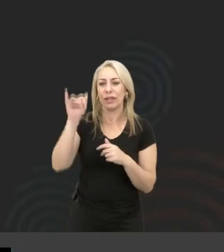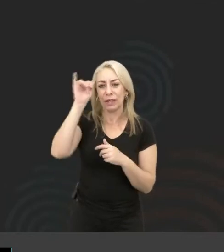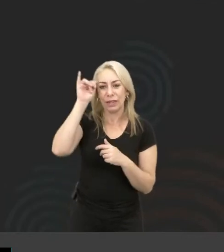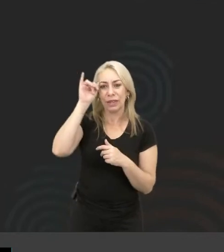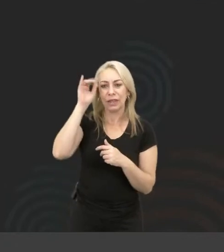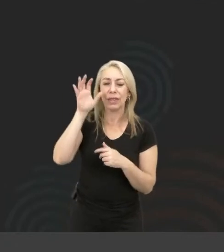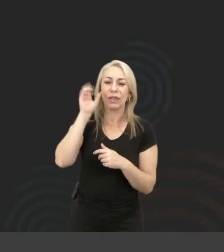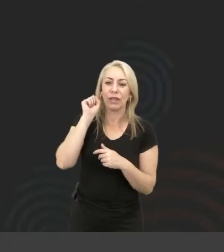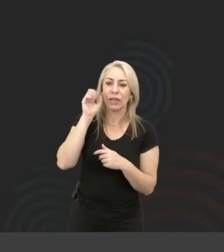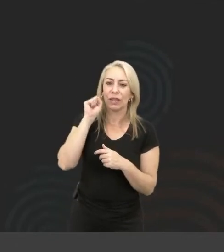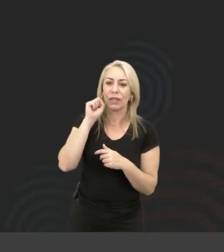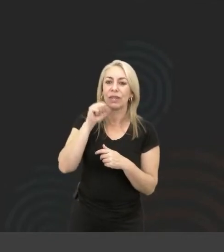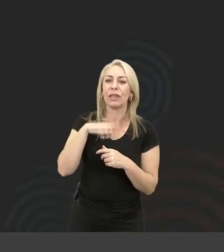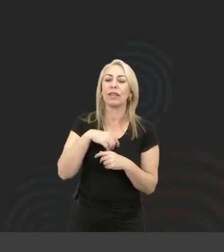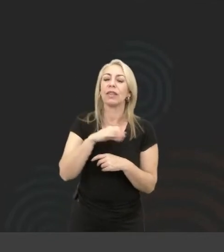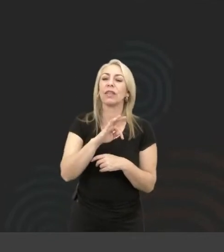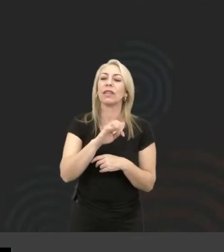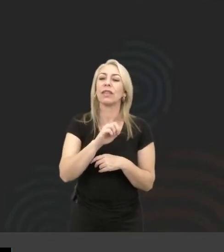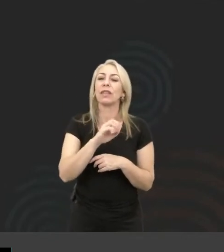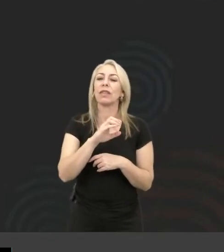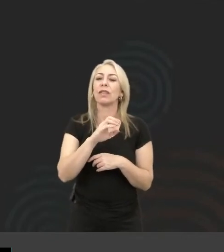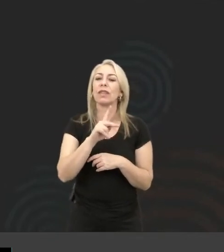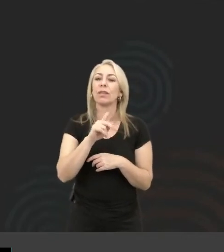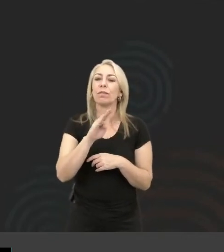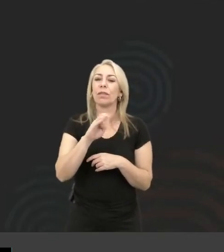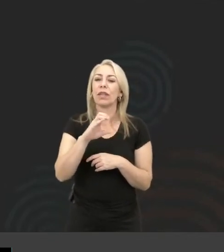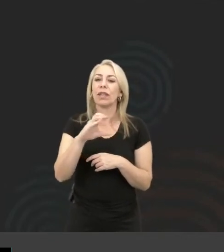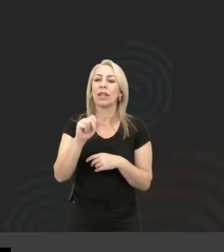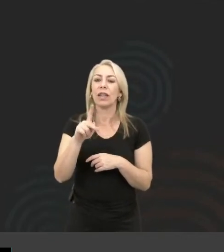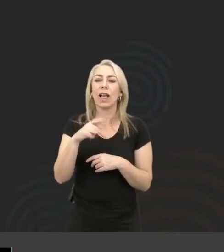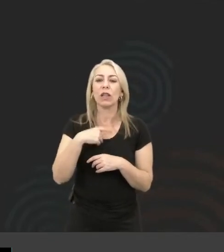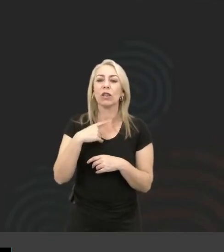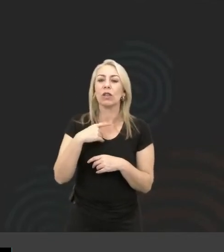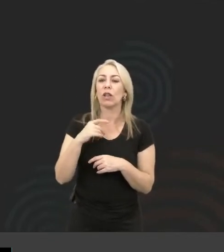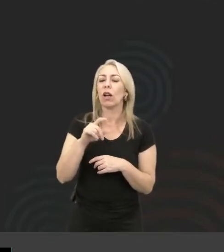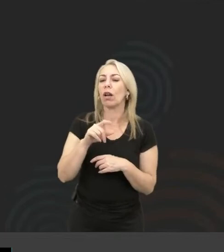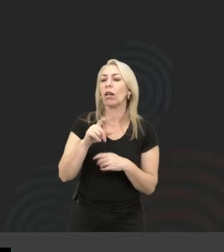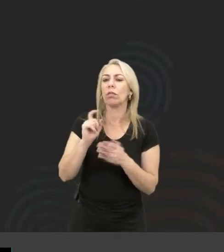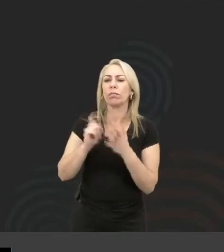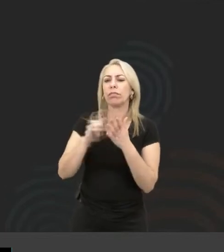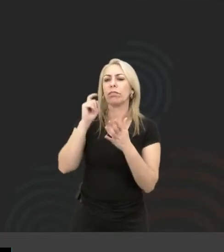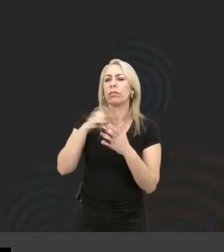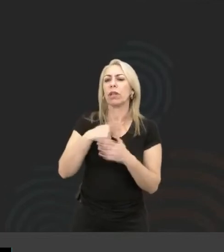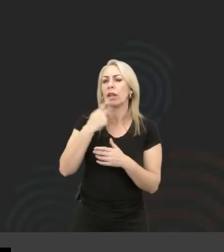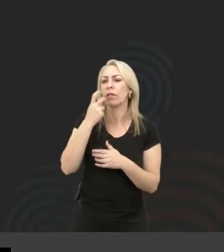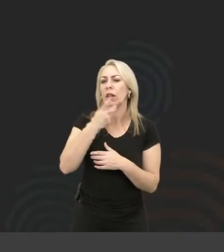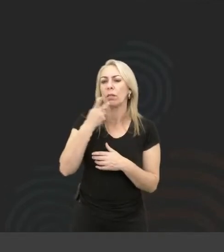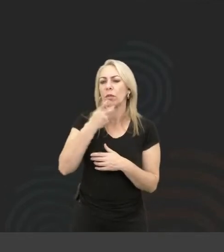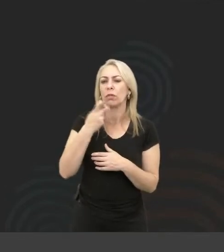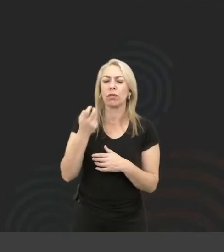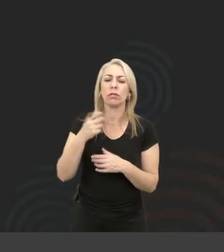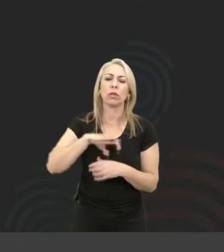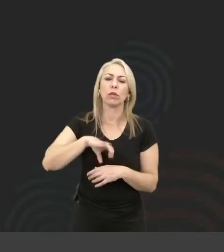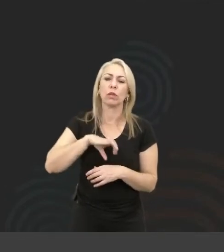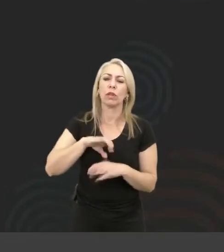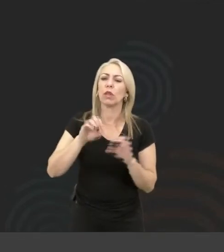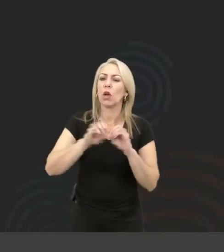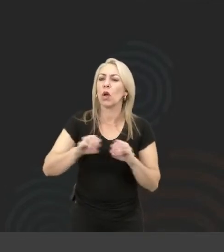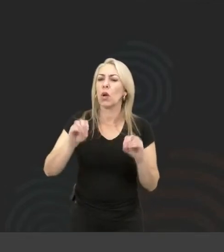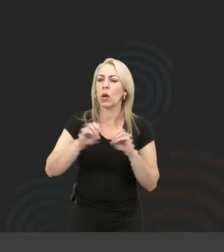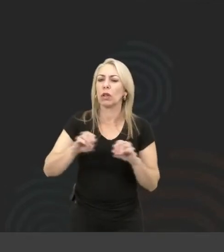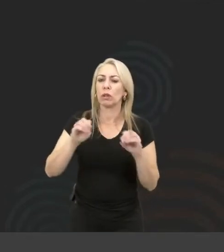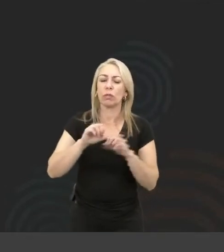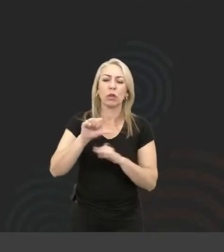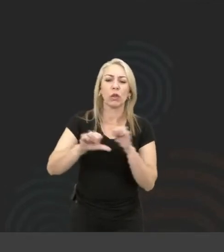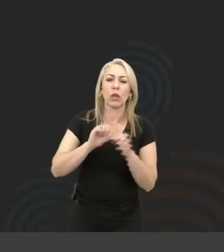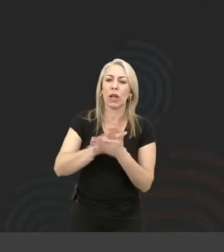voiceover, no Android é o talkback. É só ligar. Ele já vem até em português. Para quem fala português é excelente, senão troca o idioma.